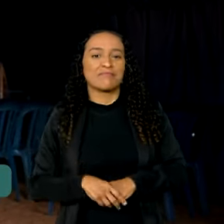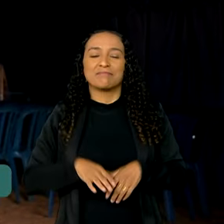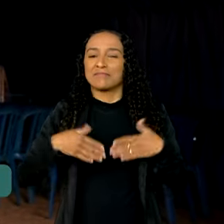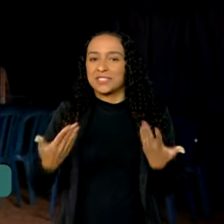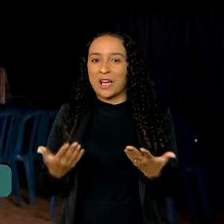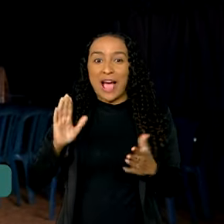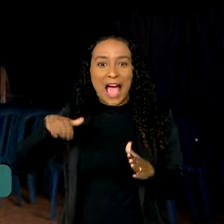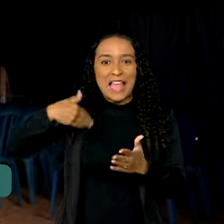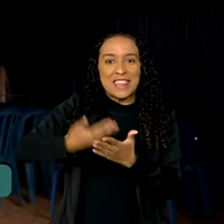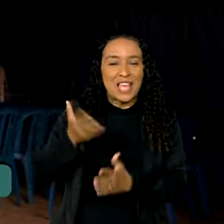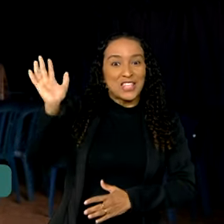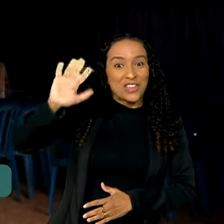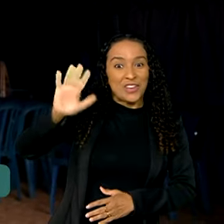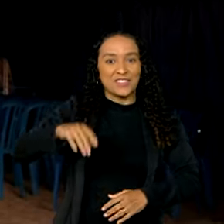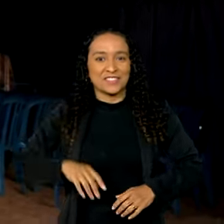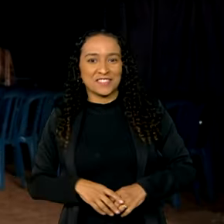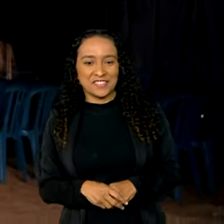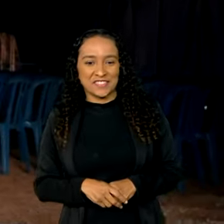Então, até a próxima. Valeu!